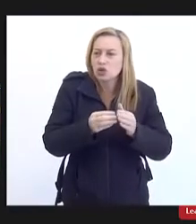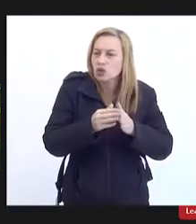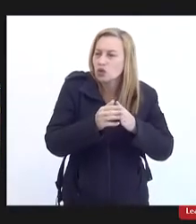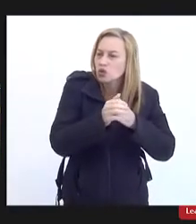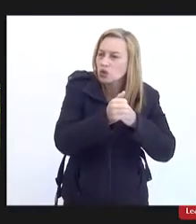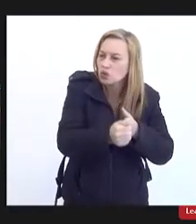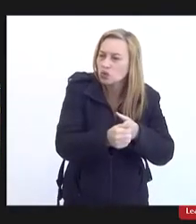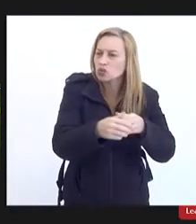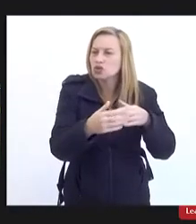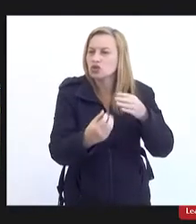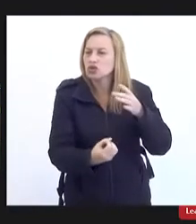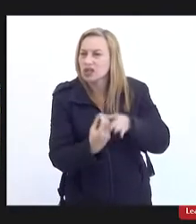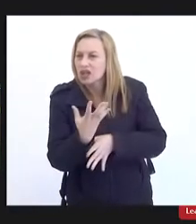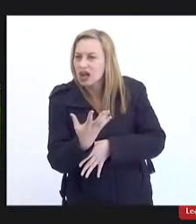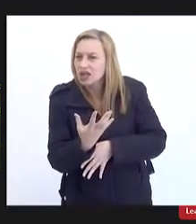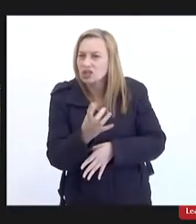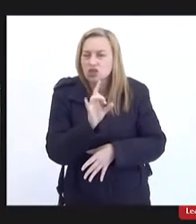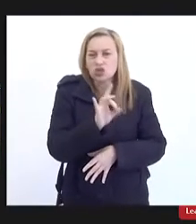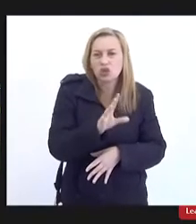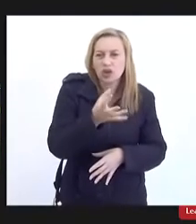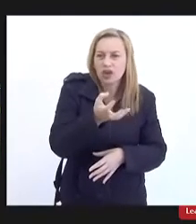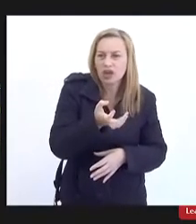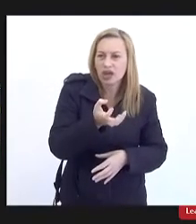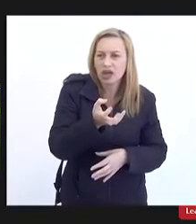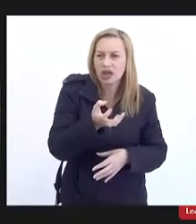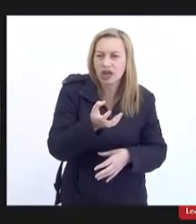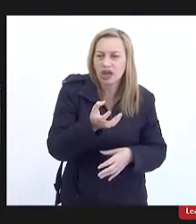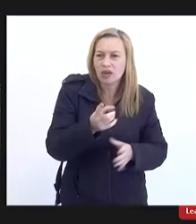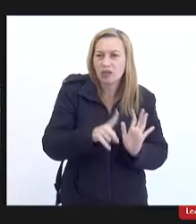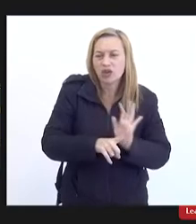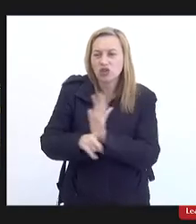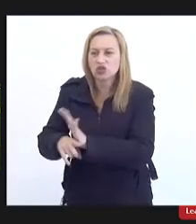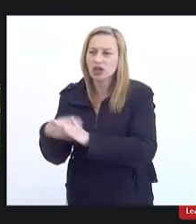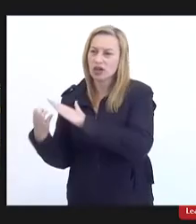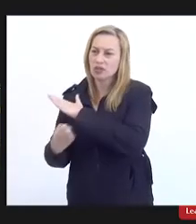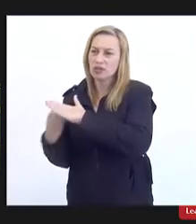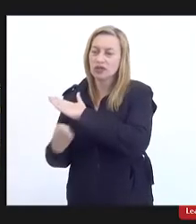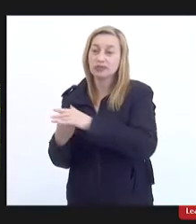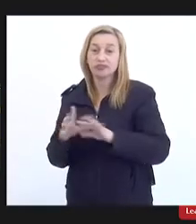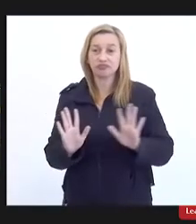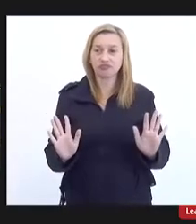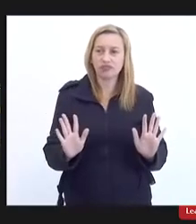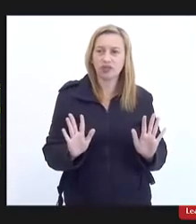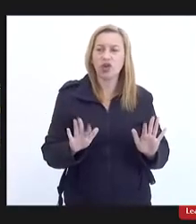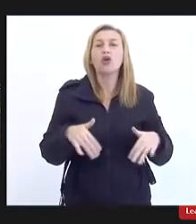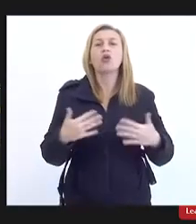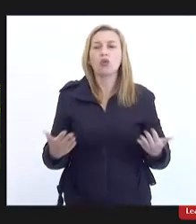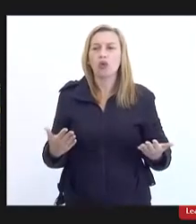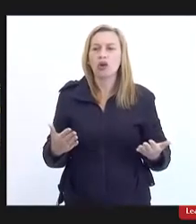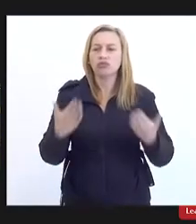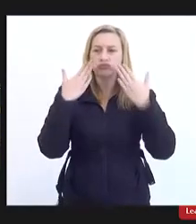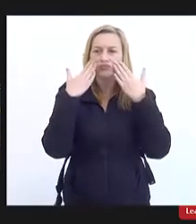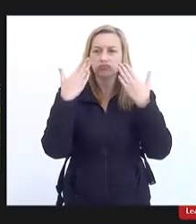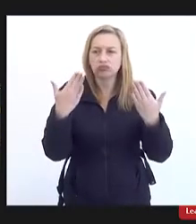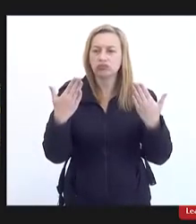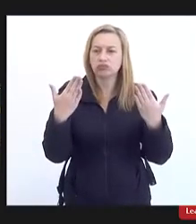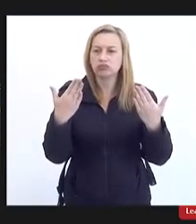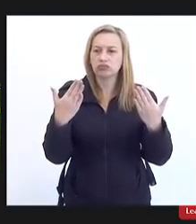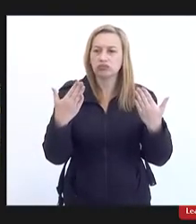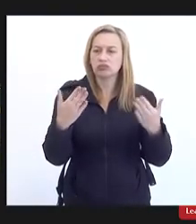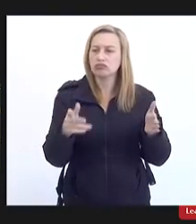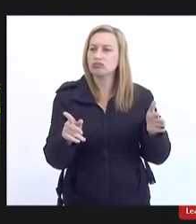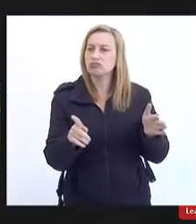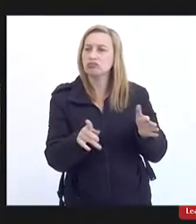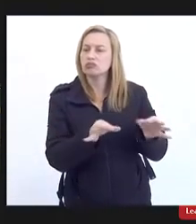sendo construído ele só geram alternativa para empresas afinal de contas qual de nós que vai apresentar um projeto para